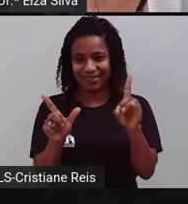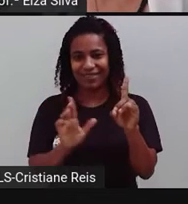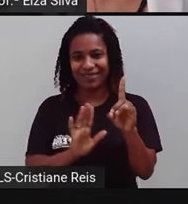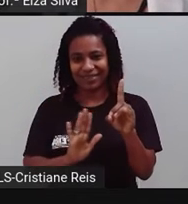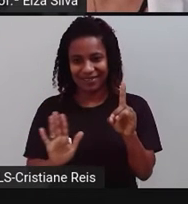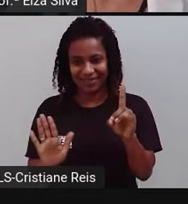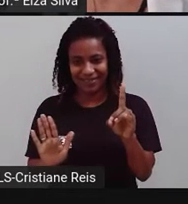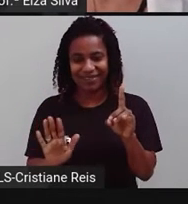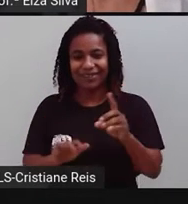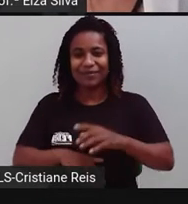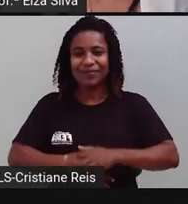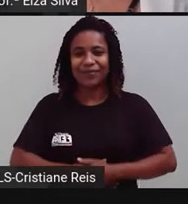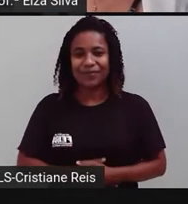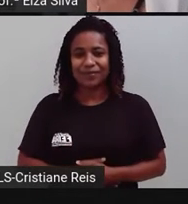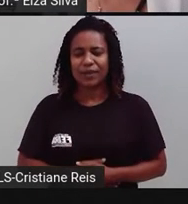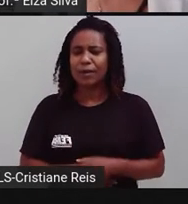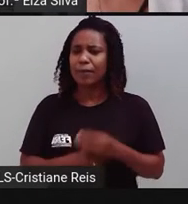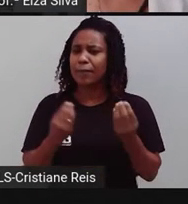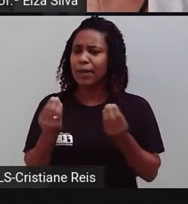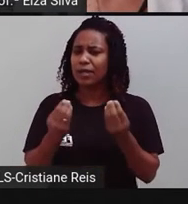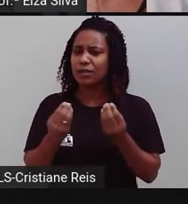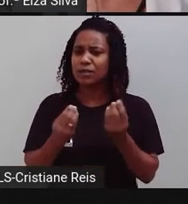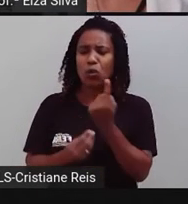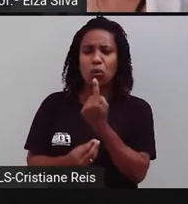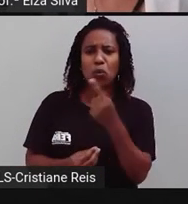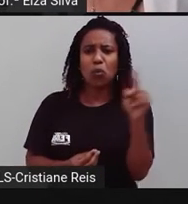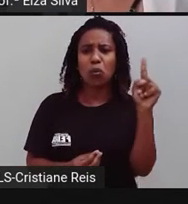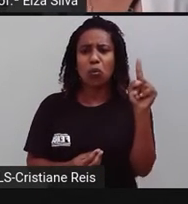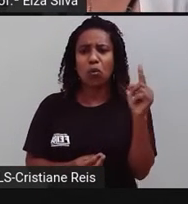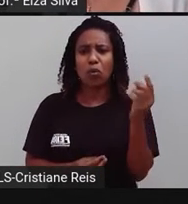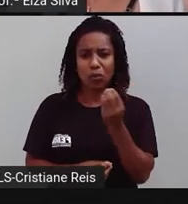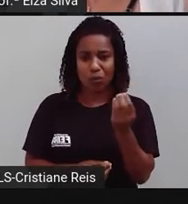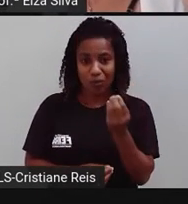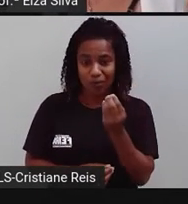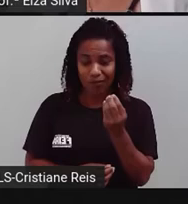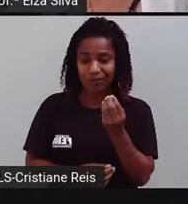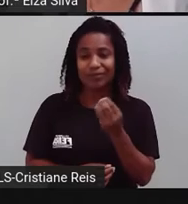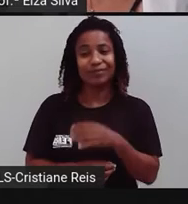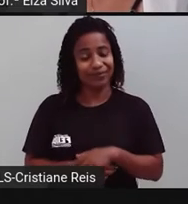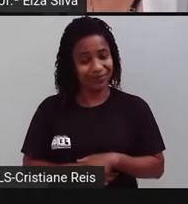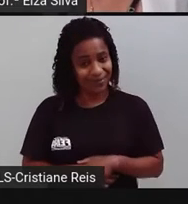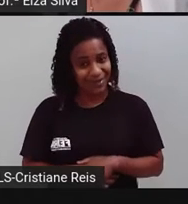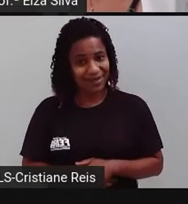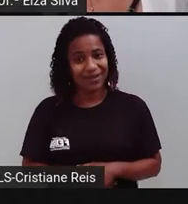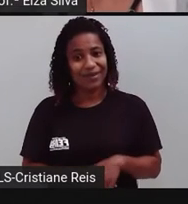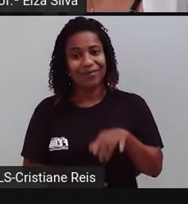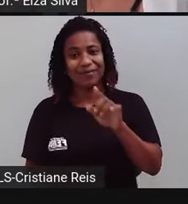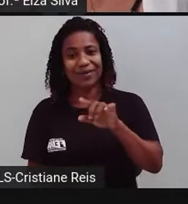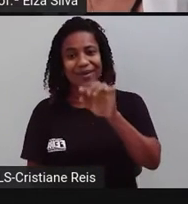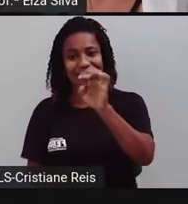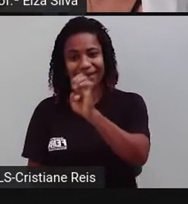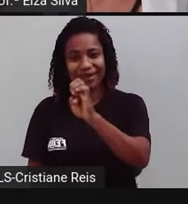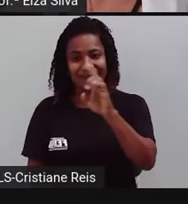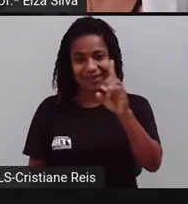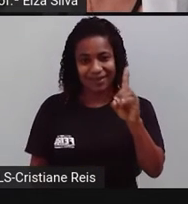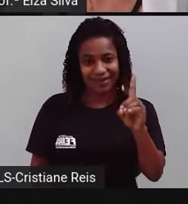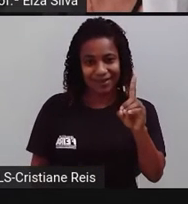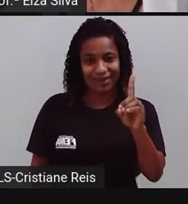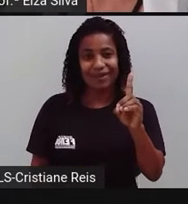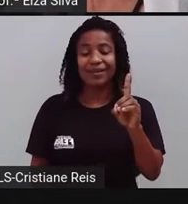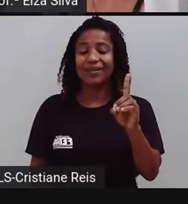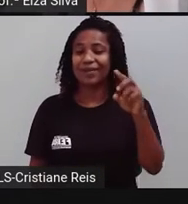uma negativa. Então, como é que a gente faz a negativa? Você pega o auxiliar did, mas a partícula not.